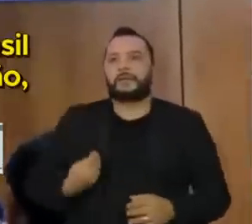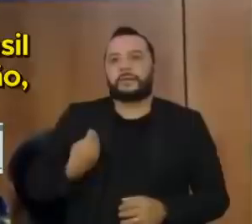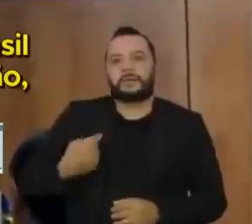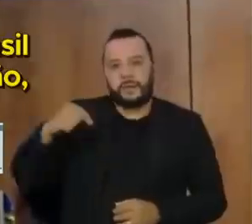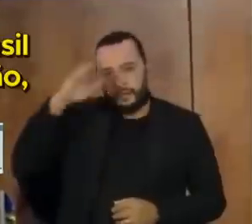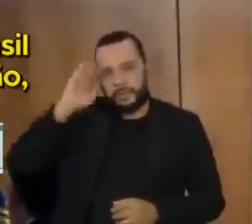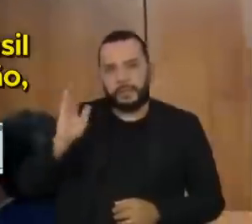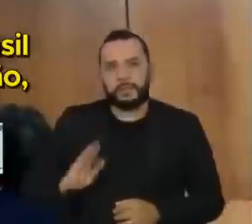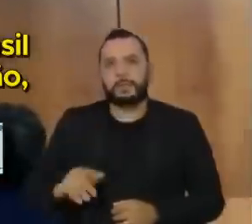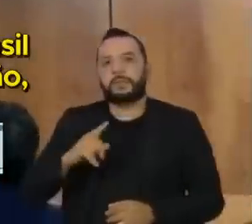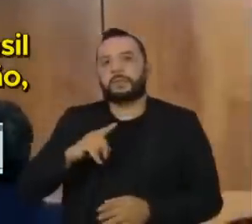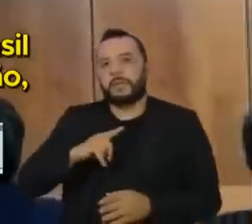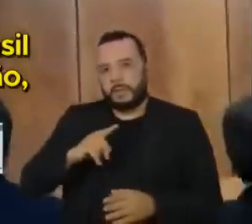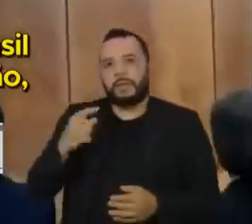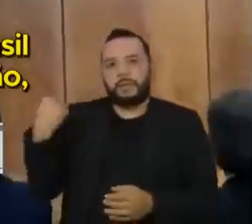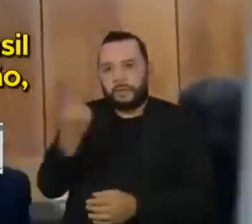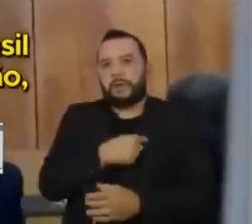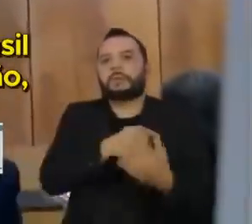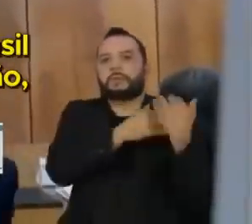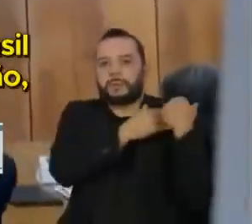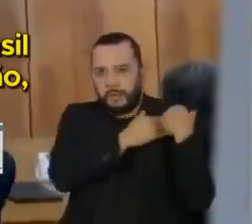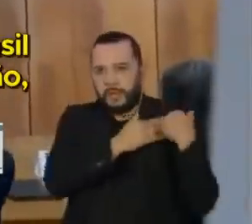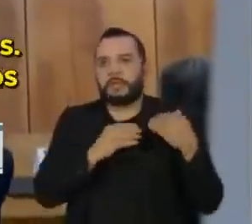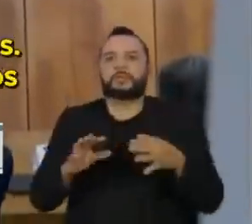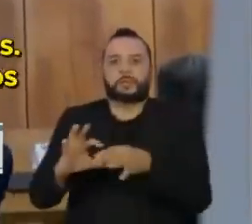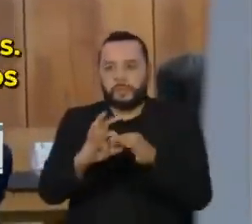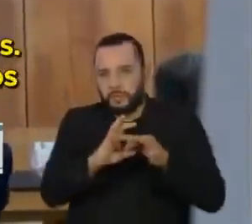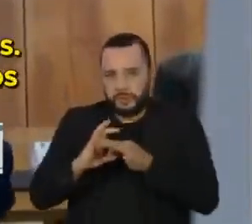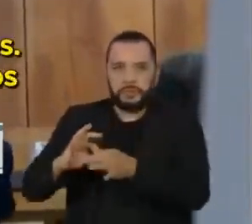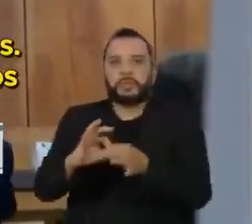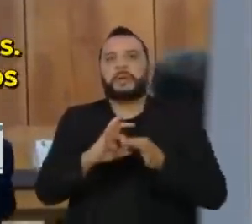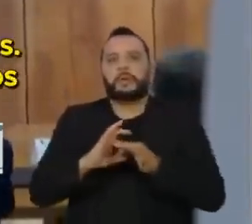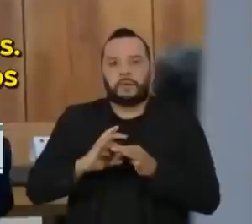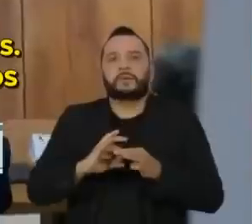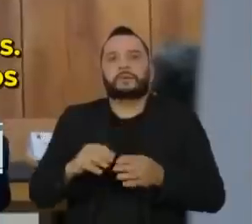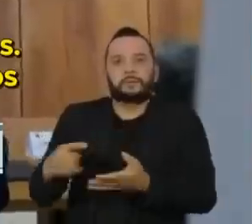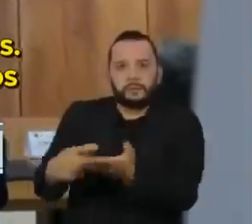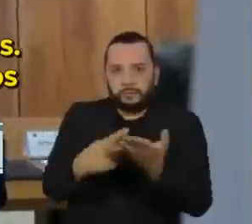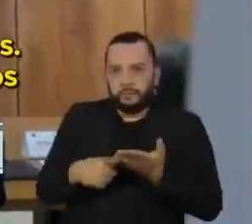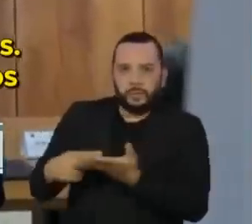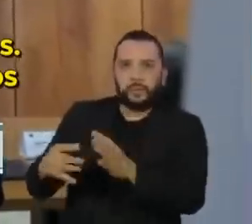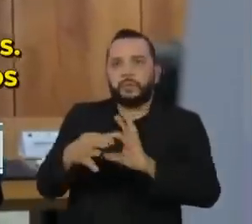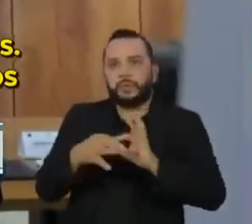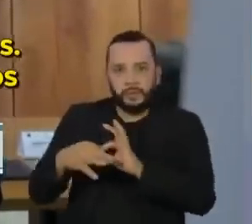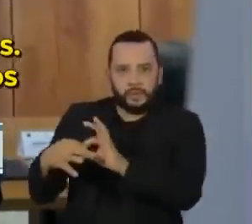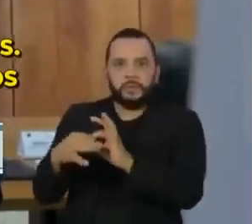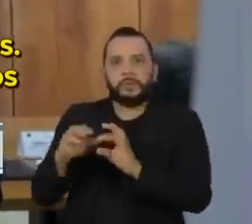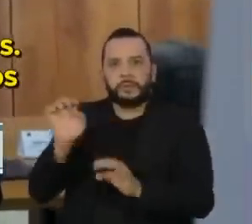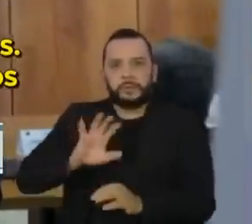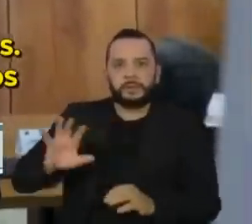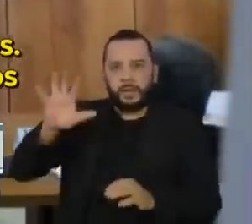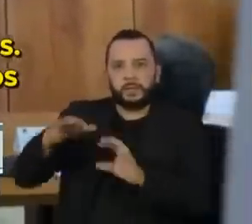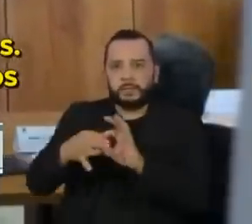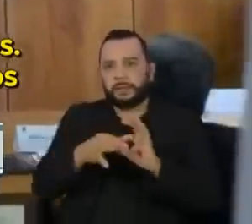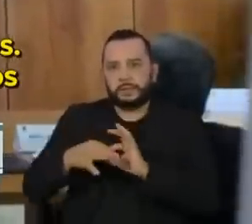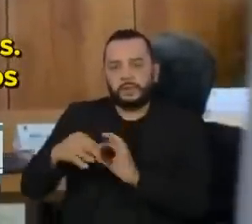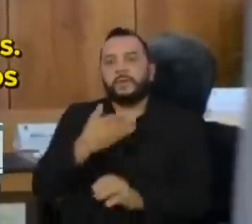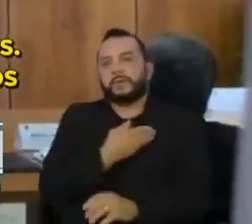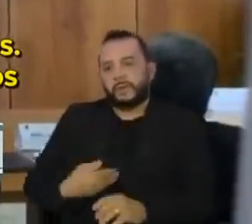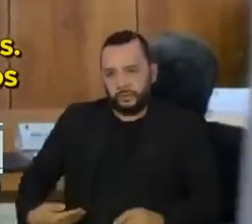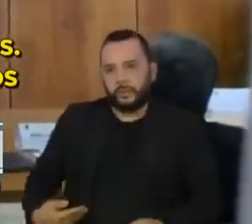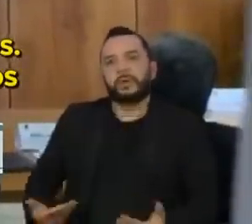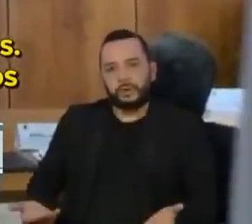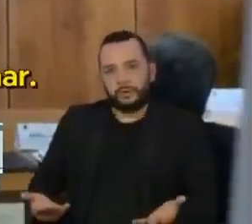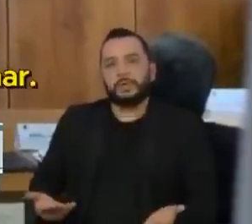e acho que exige da nossa parte. A união é a soma das partes, a soma dos estados. Somos governantes,